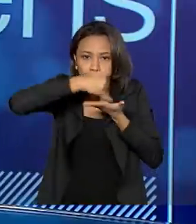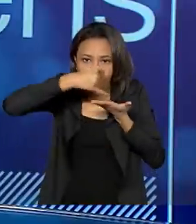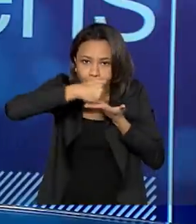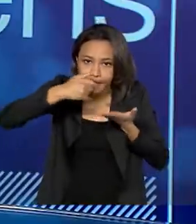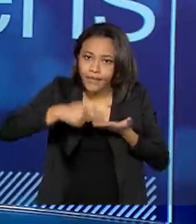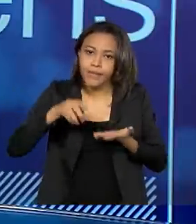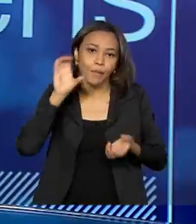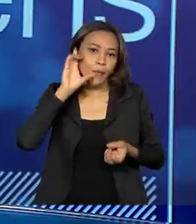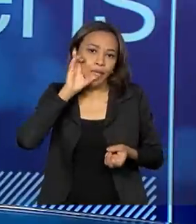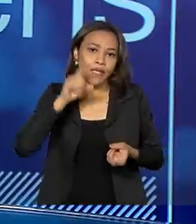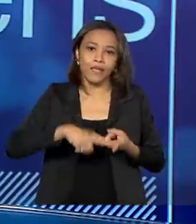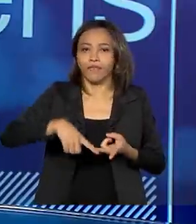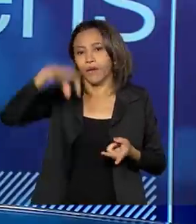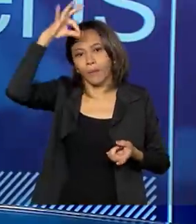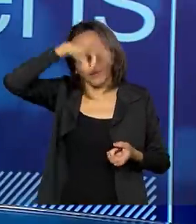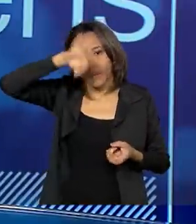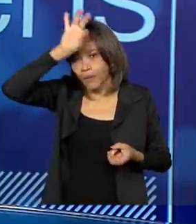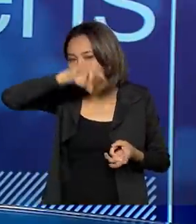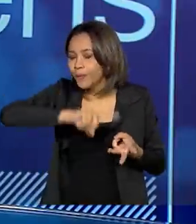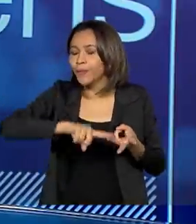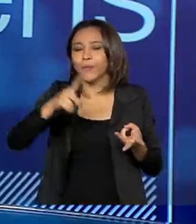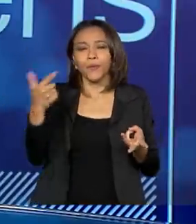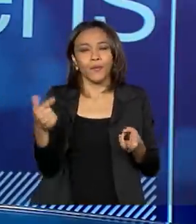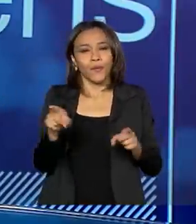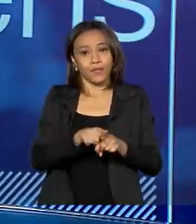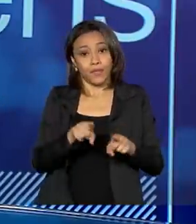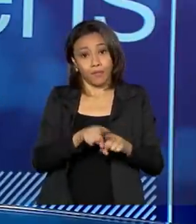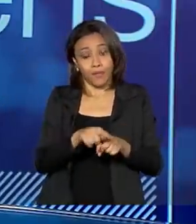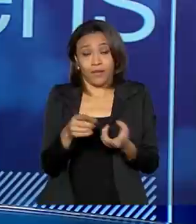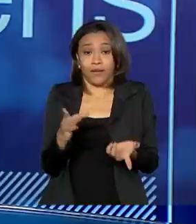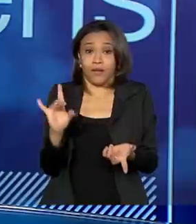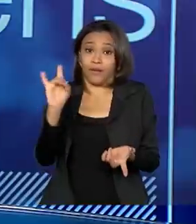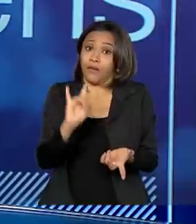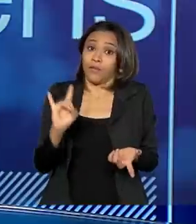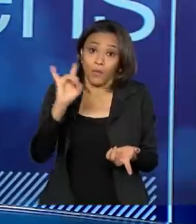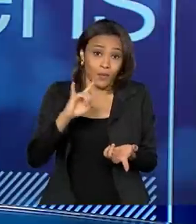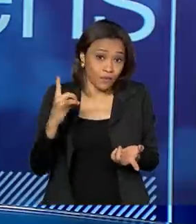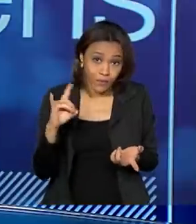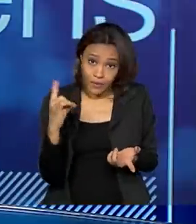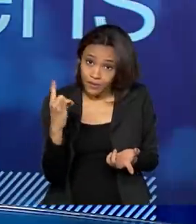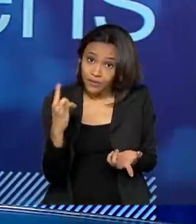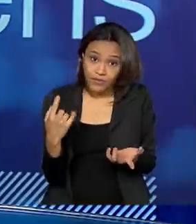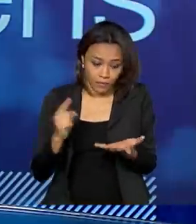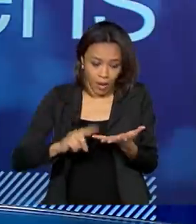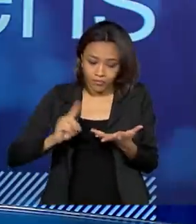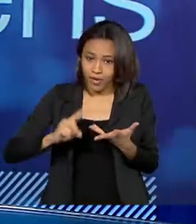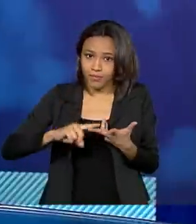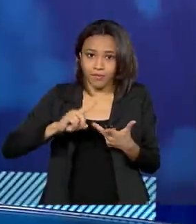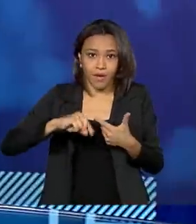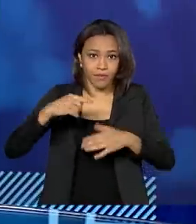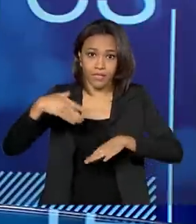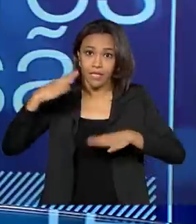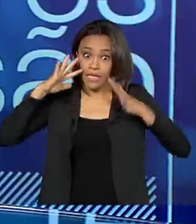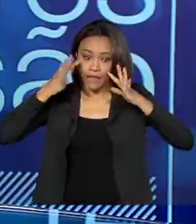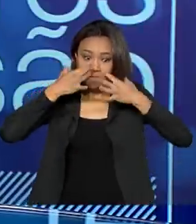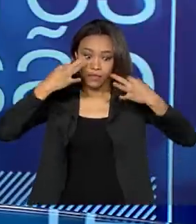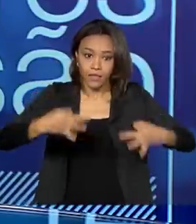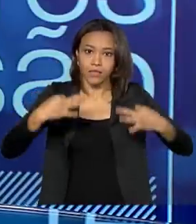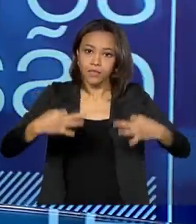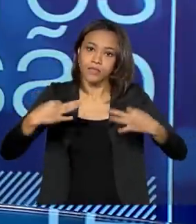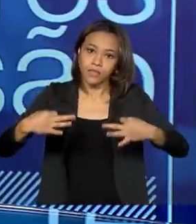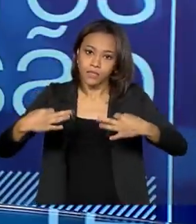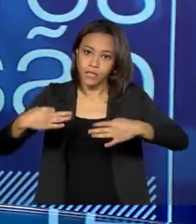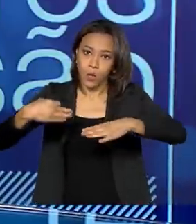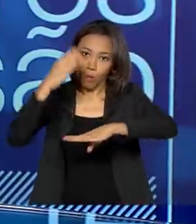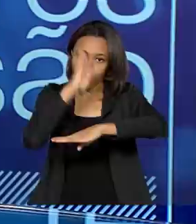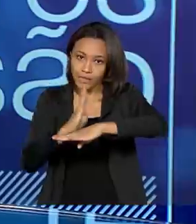a Bolívia, o Peru, Colômbia. Então, tudo isso tem que ser levado em consideração, essa nova política tem que olhar para as fronteiras e também tem que olhar